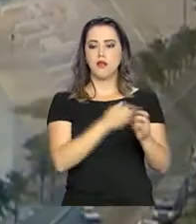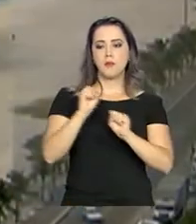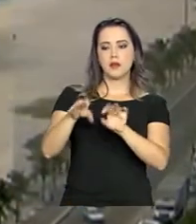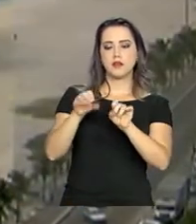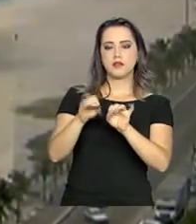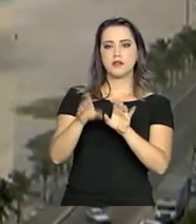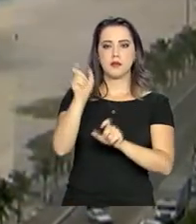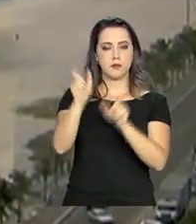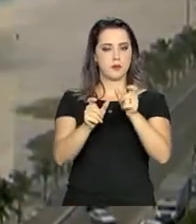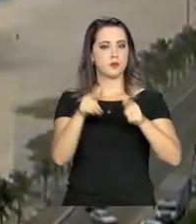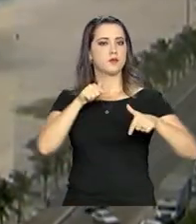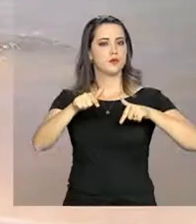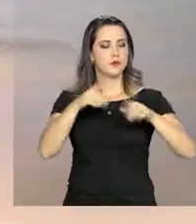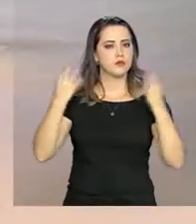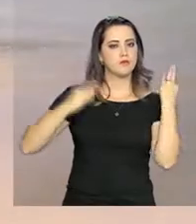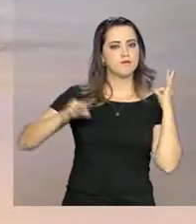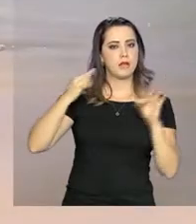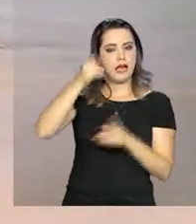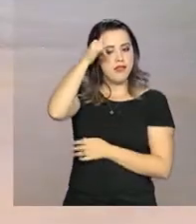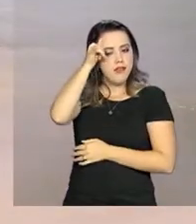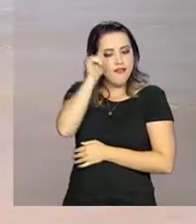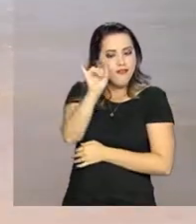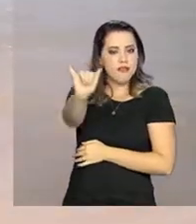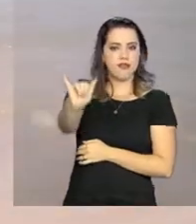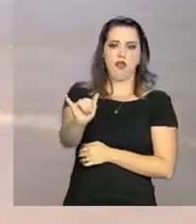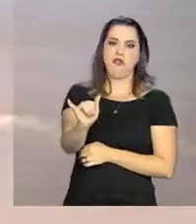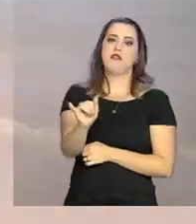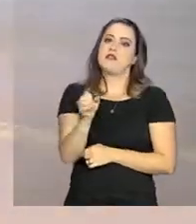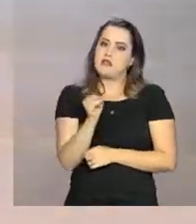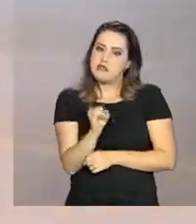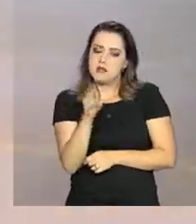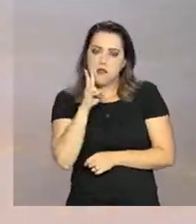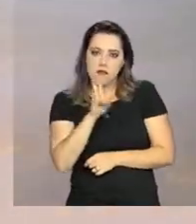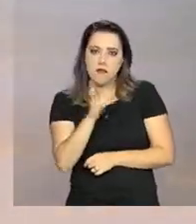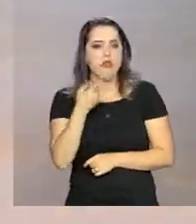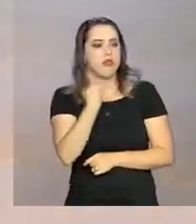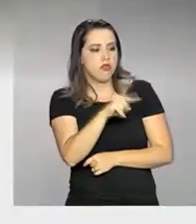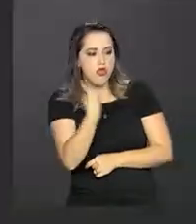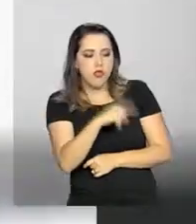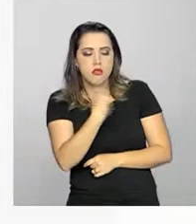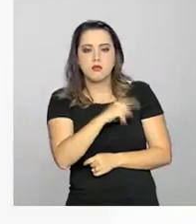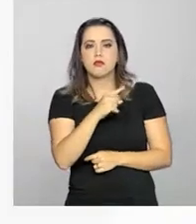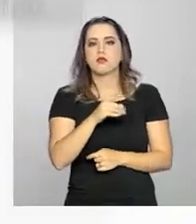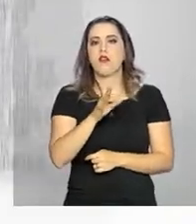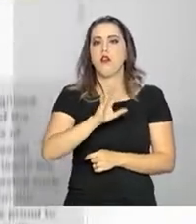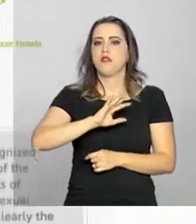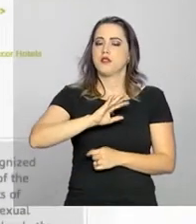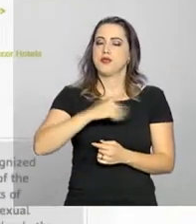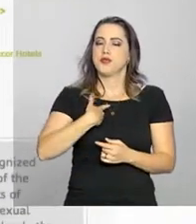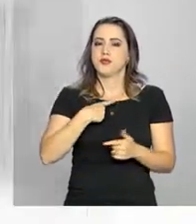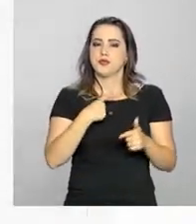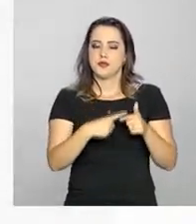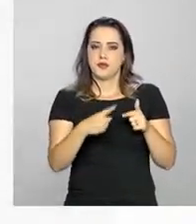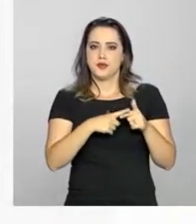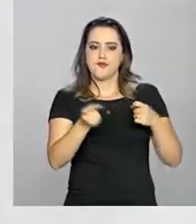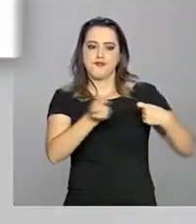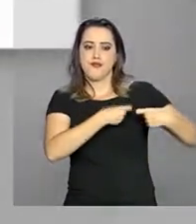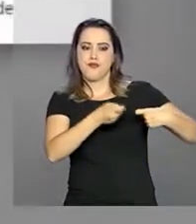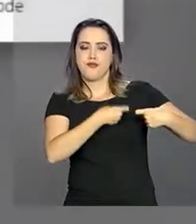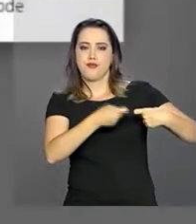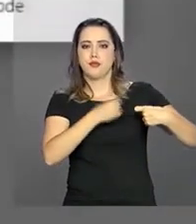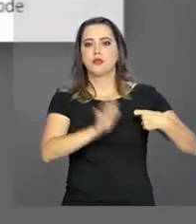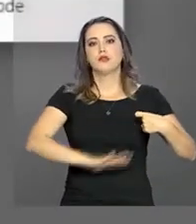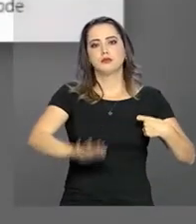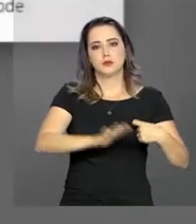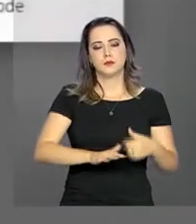turismo a prevenirem e denunciarem casos de exploração sexual de crianças e adolescentes. Este é o DECODE, presente em